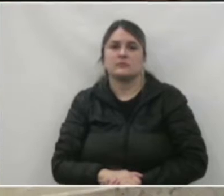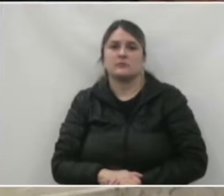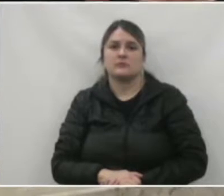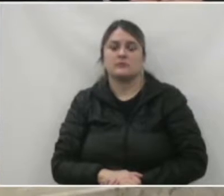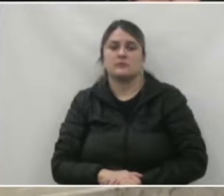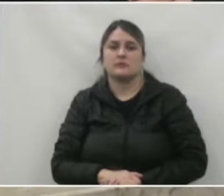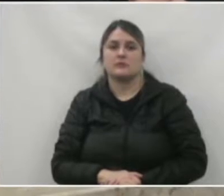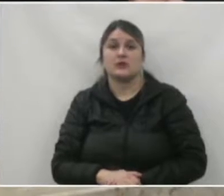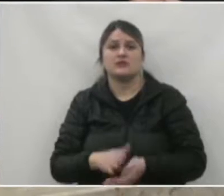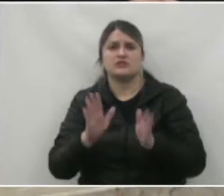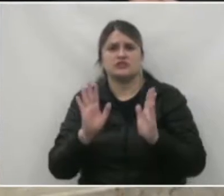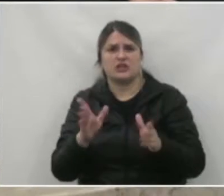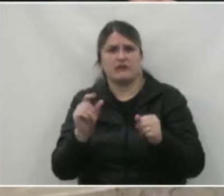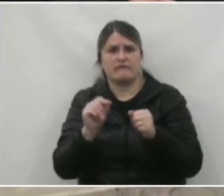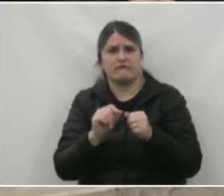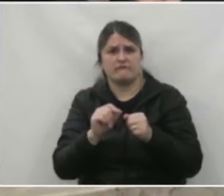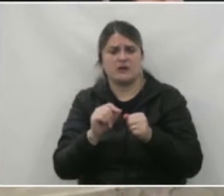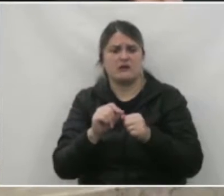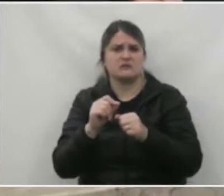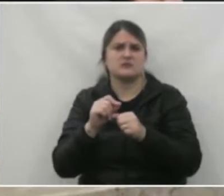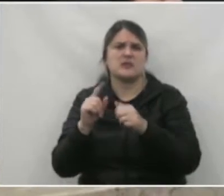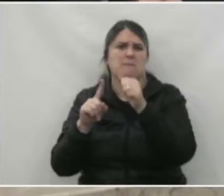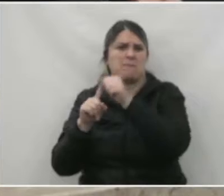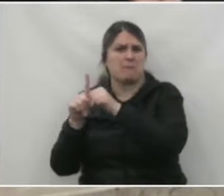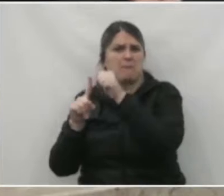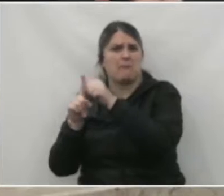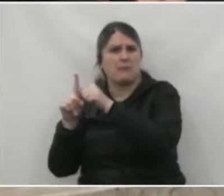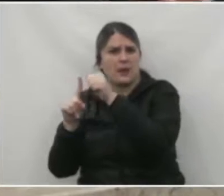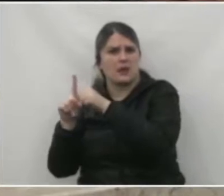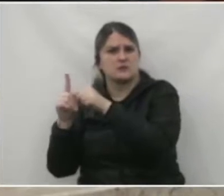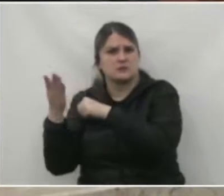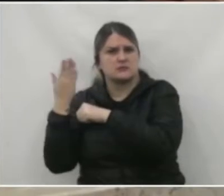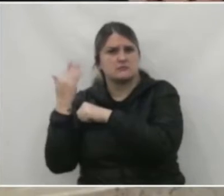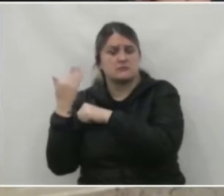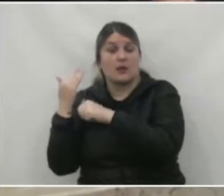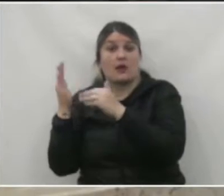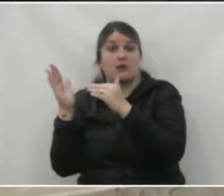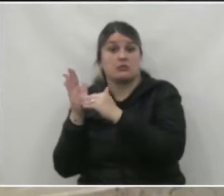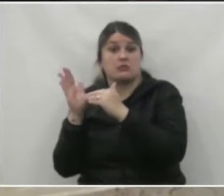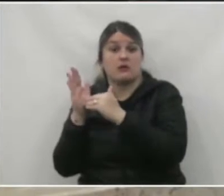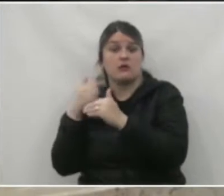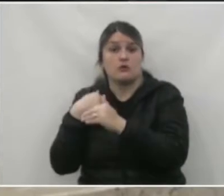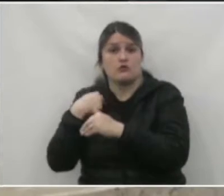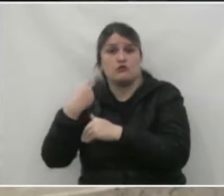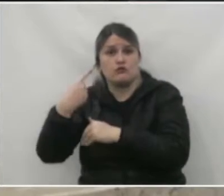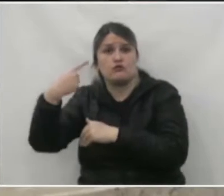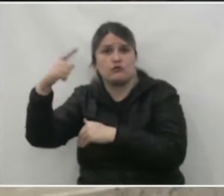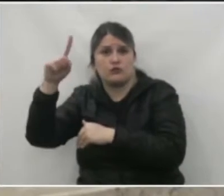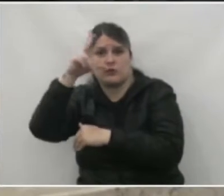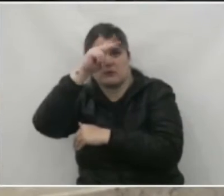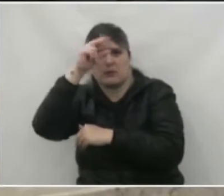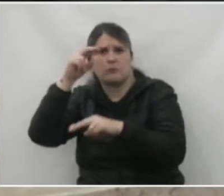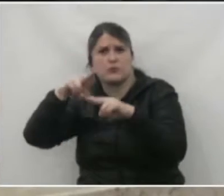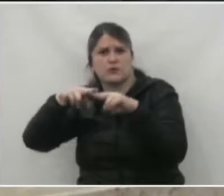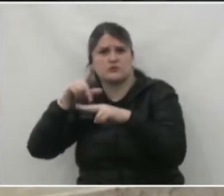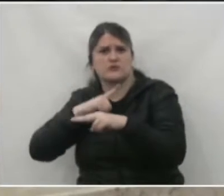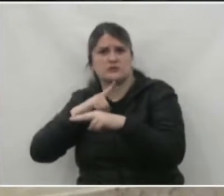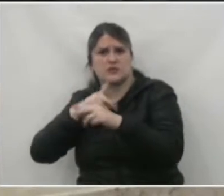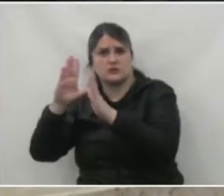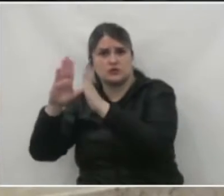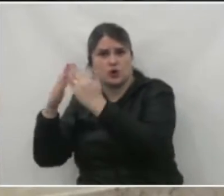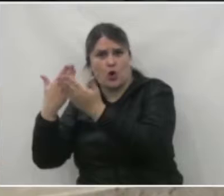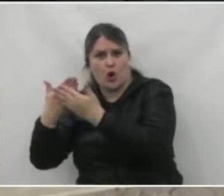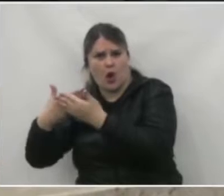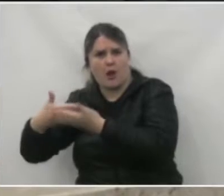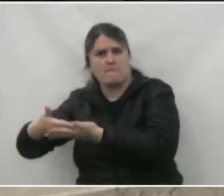já faz longos meses, até por sinal eu fui lá por causa daquela creche que está